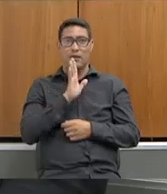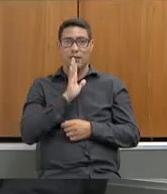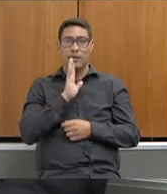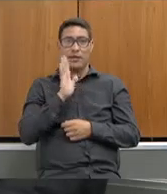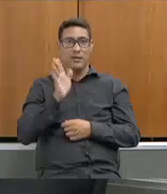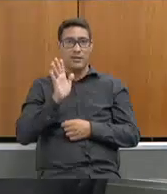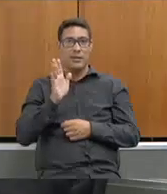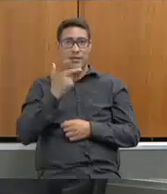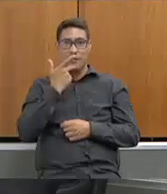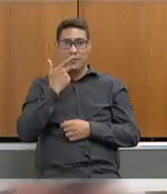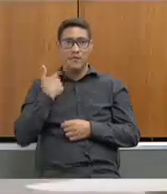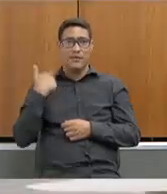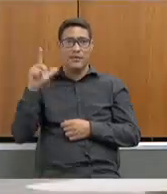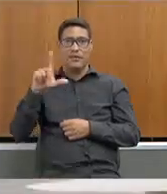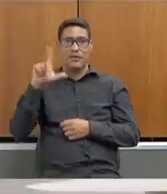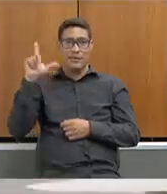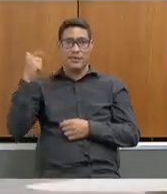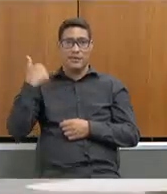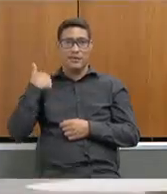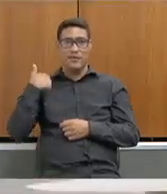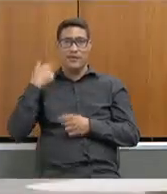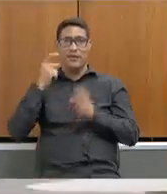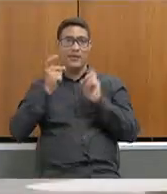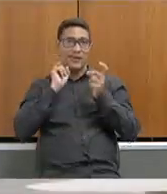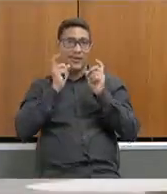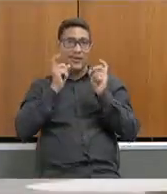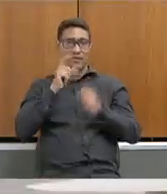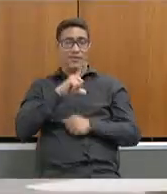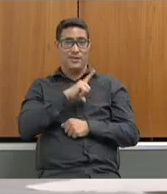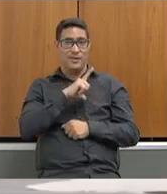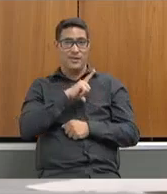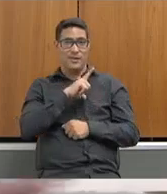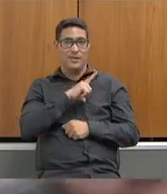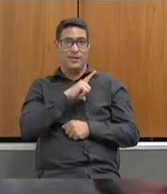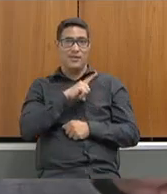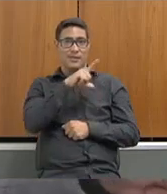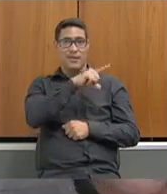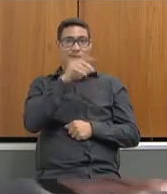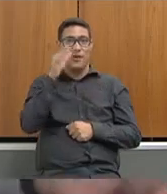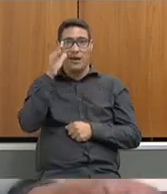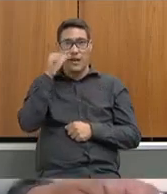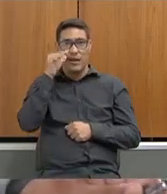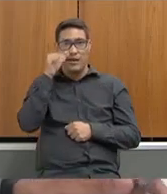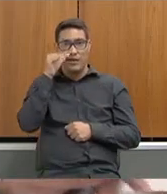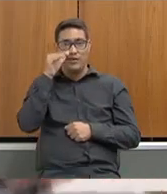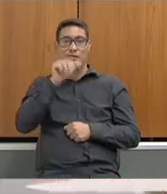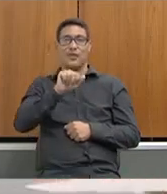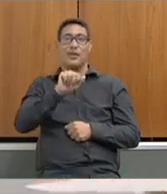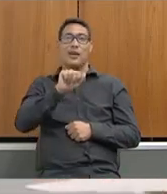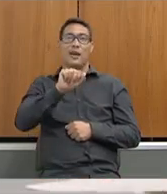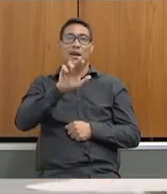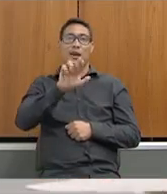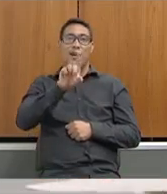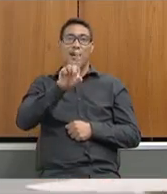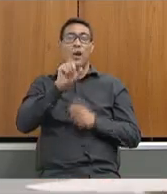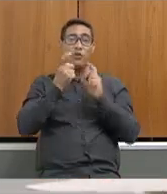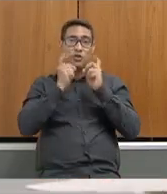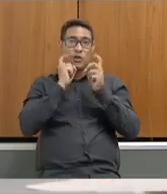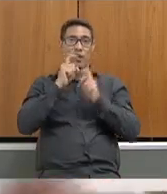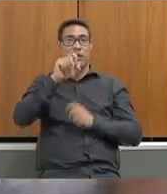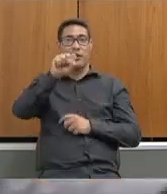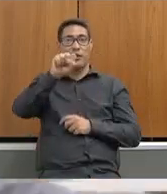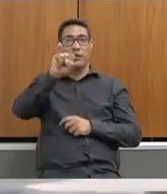senhora comentou comigo naquela reunião que nós tivemos. Eu assisti à audiência do Silas e você citou.